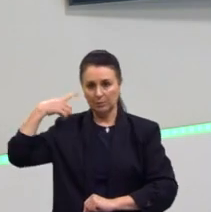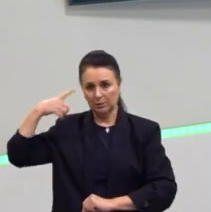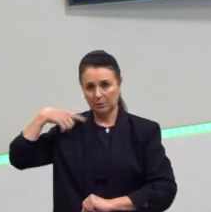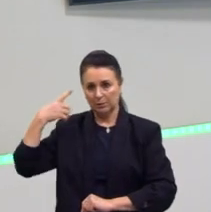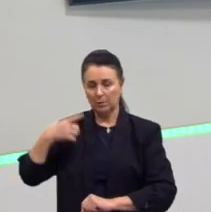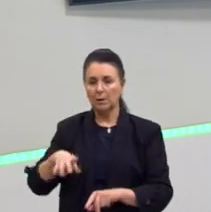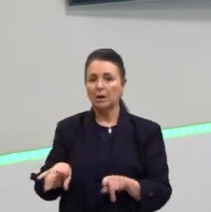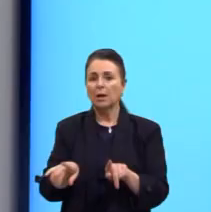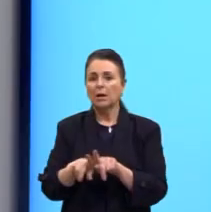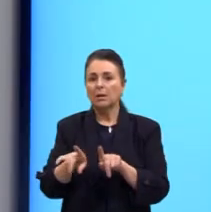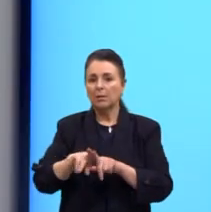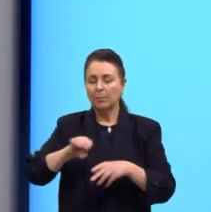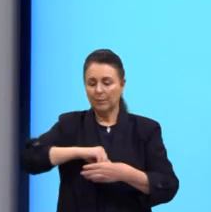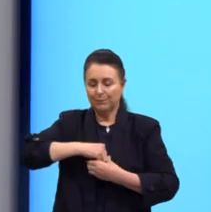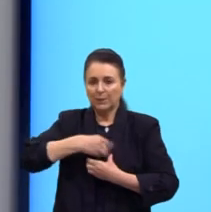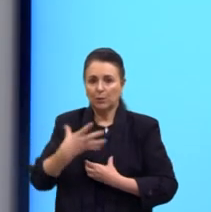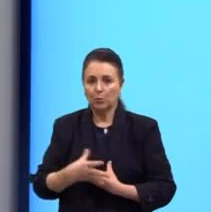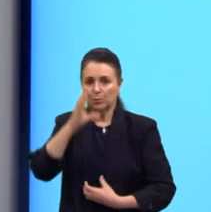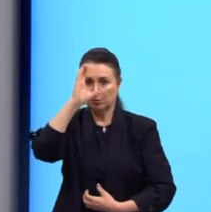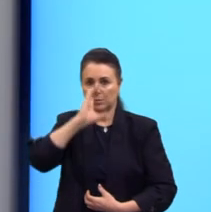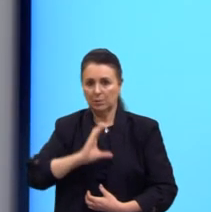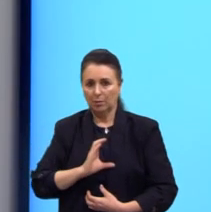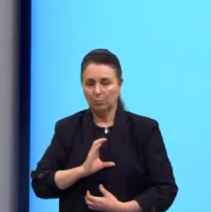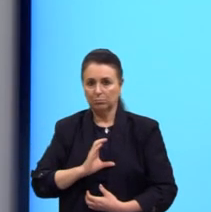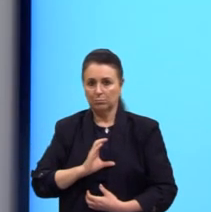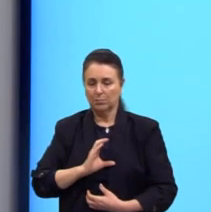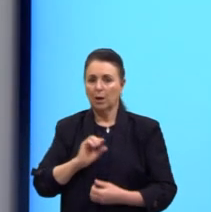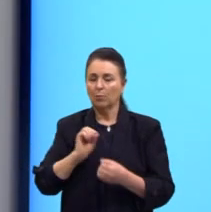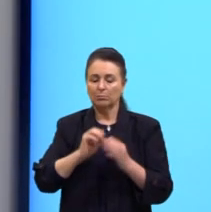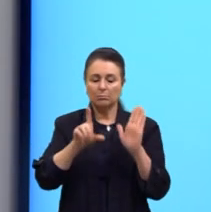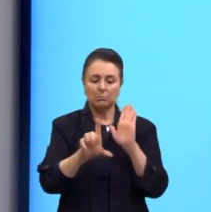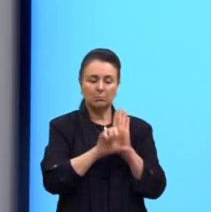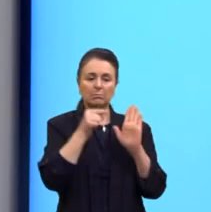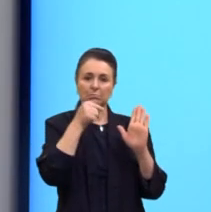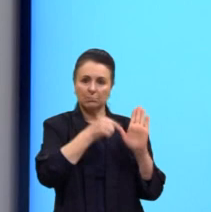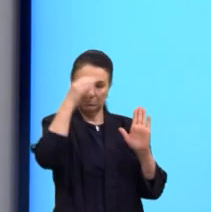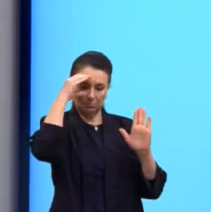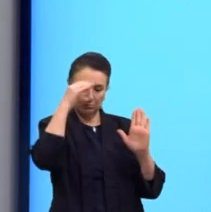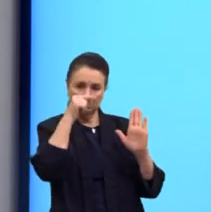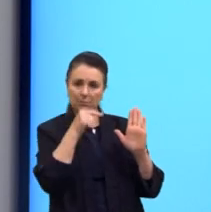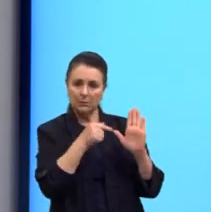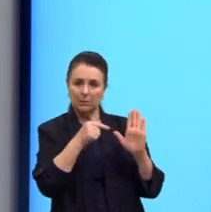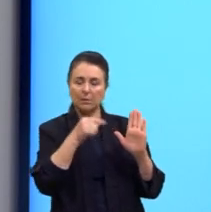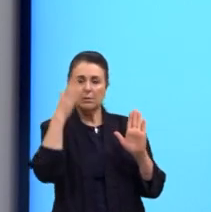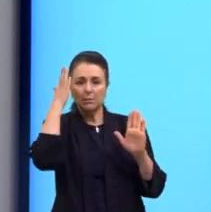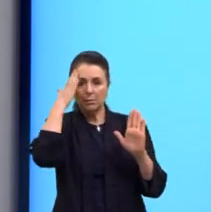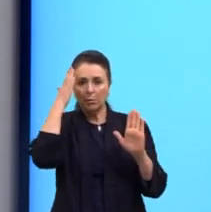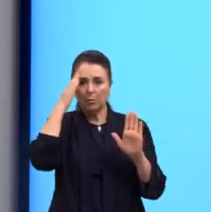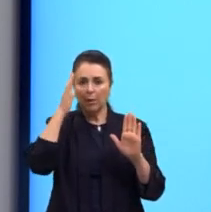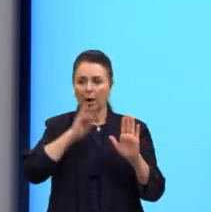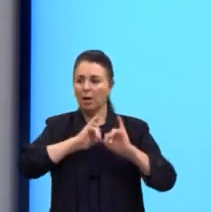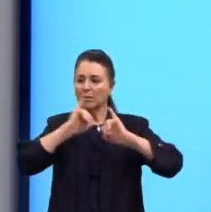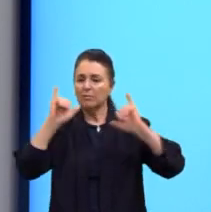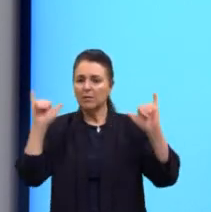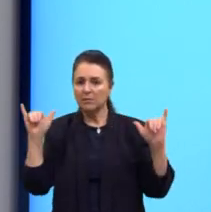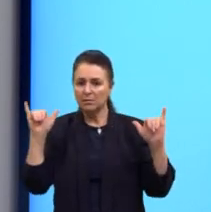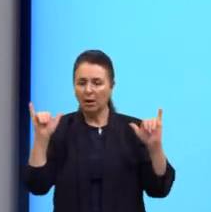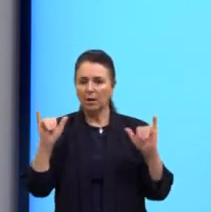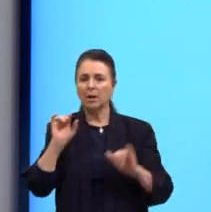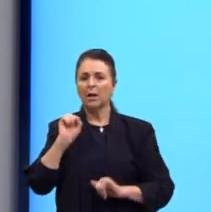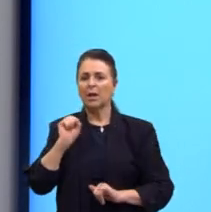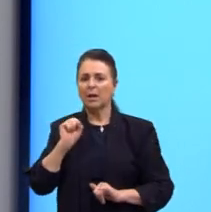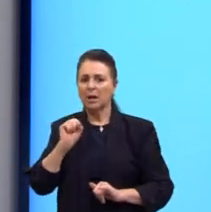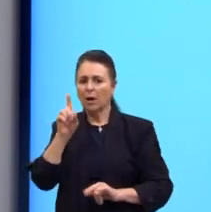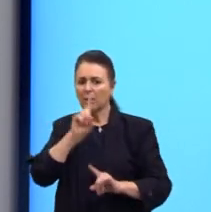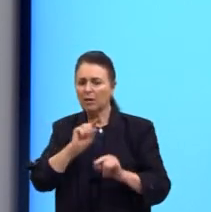Mais atitudes cidadãs que nós temos aqui. Agir de acordo com a lei e comunicar às autoridades, sempre que souber de um ato que vá de encontro à